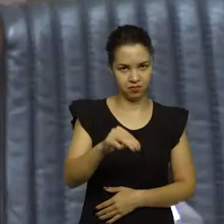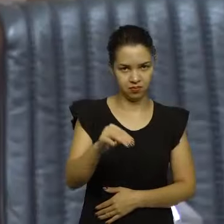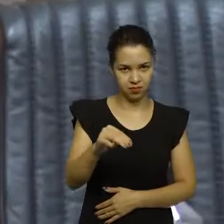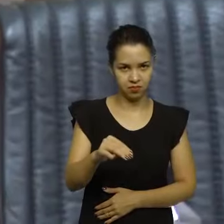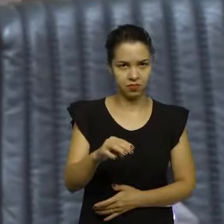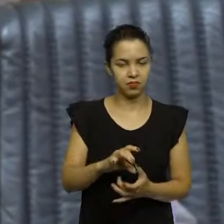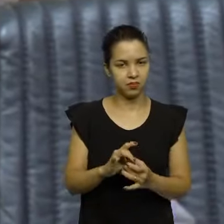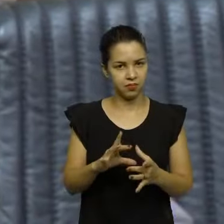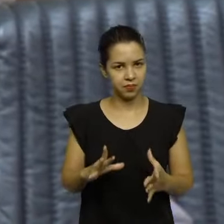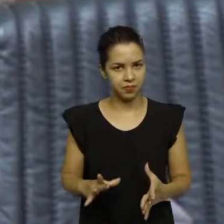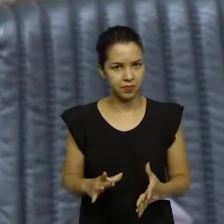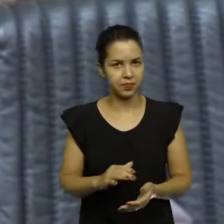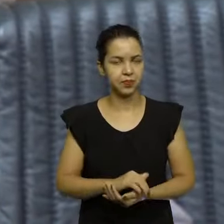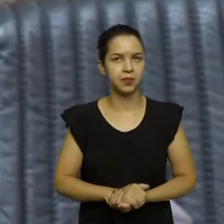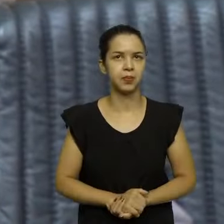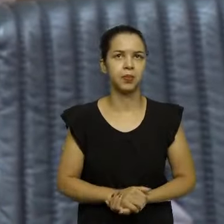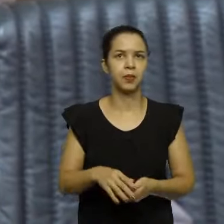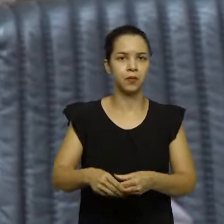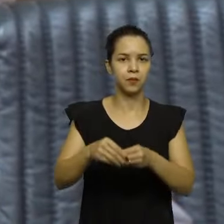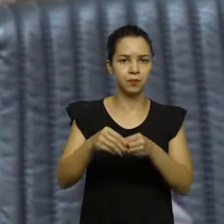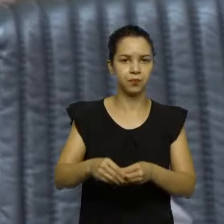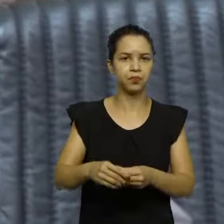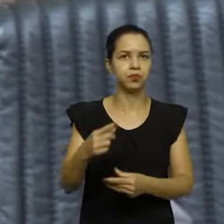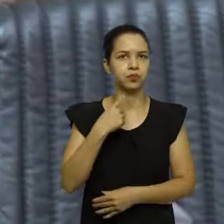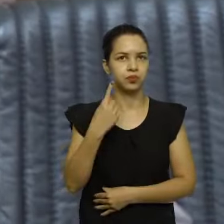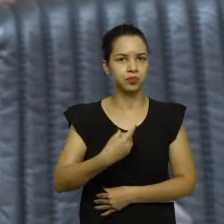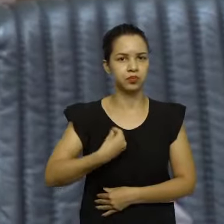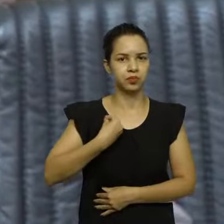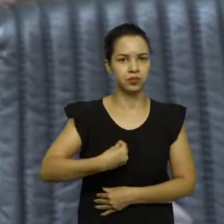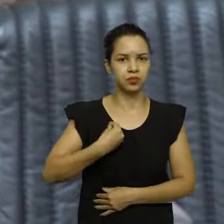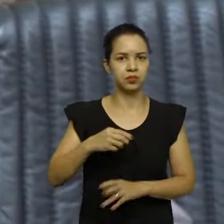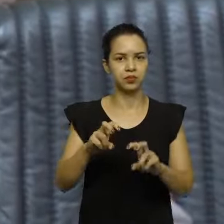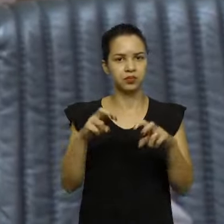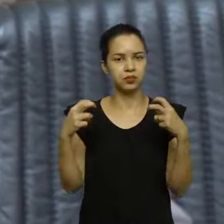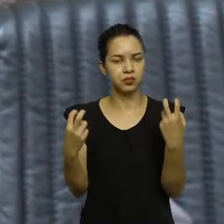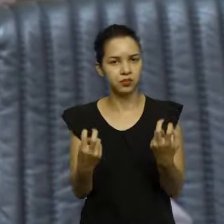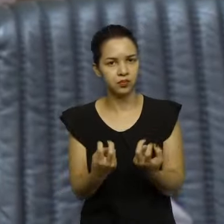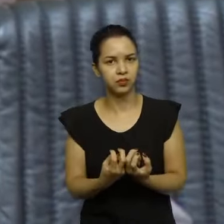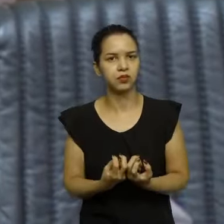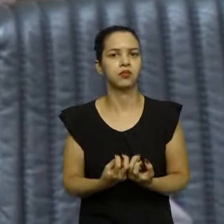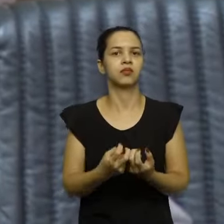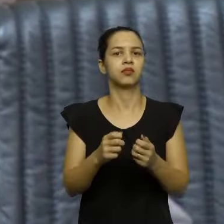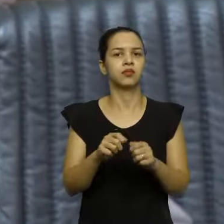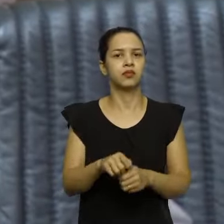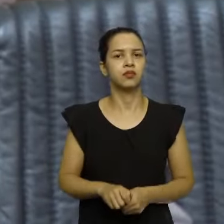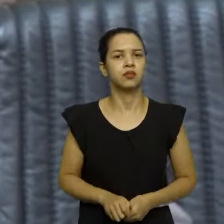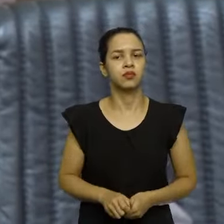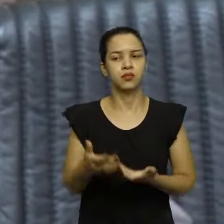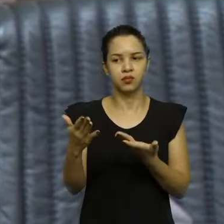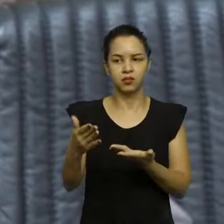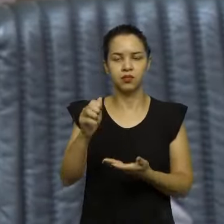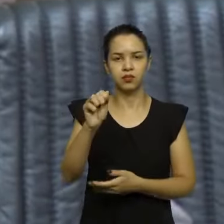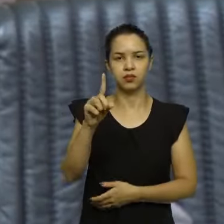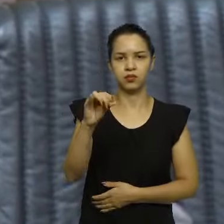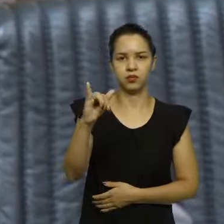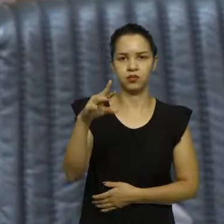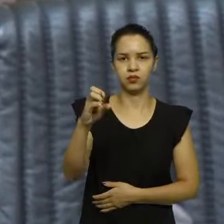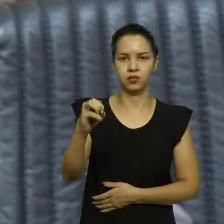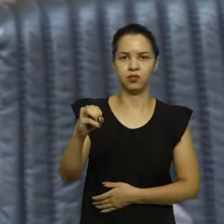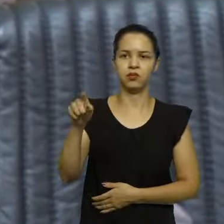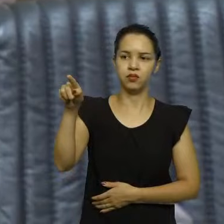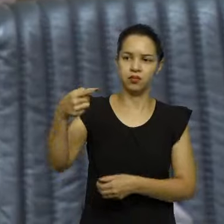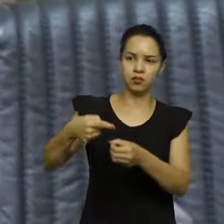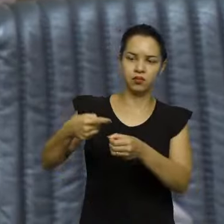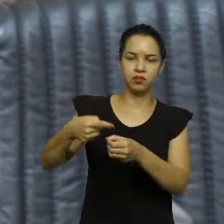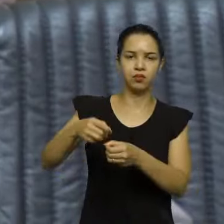deputados que estão na casa, em especial Adriano Pereira, de Blumenau, que